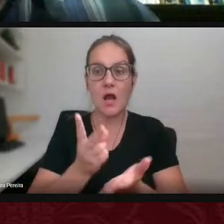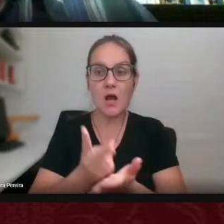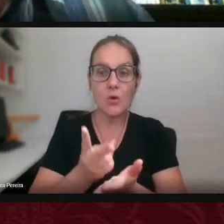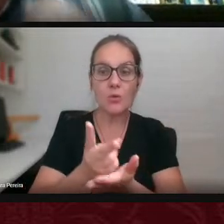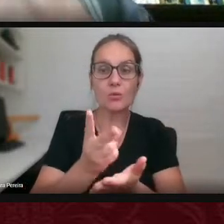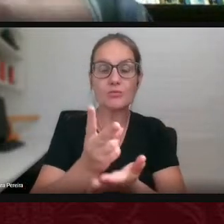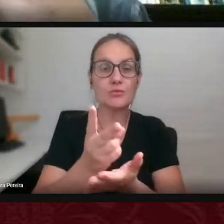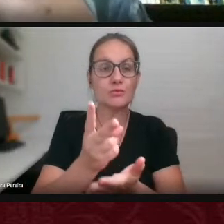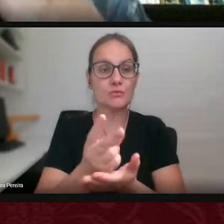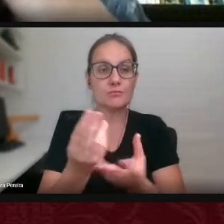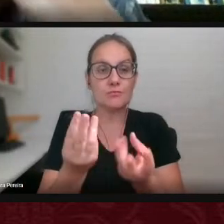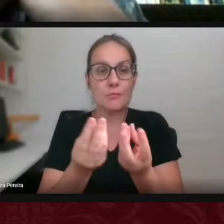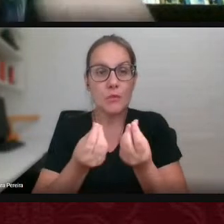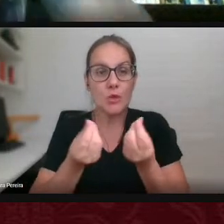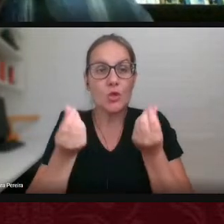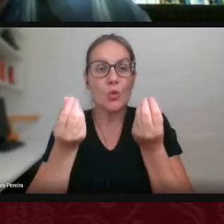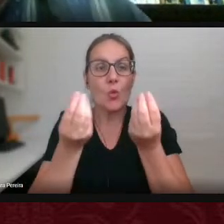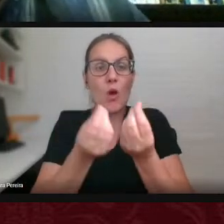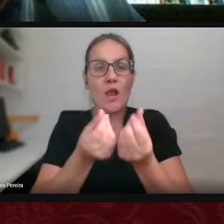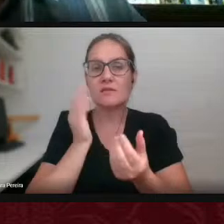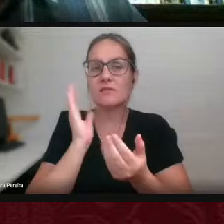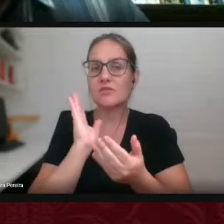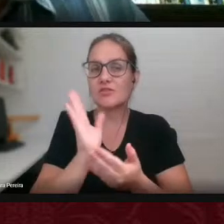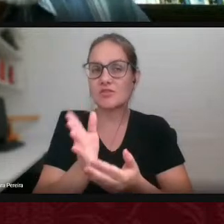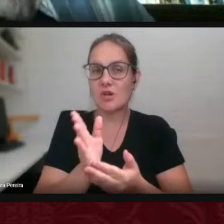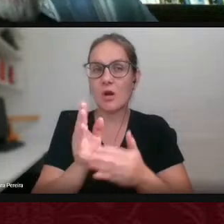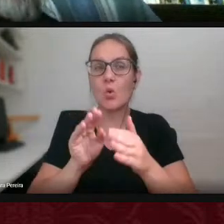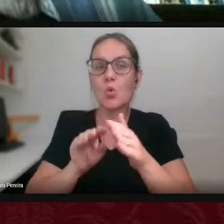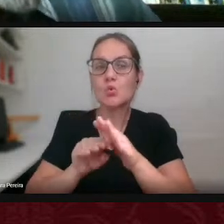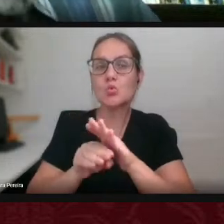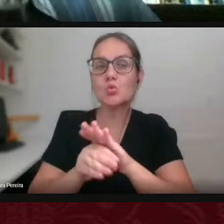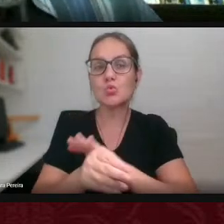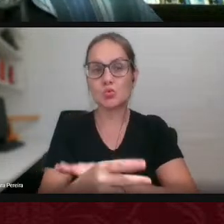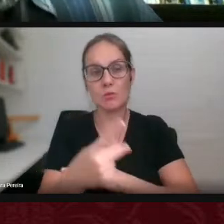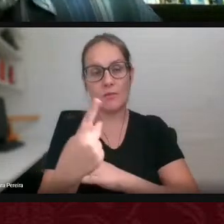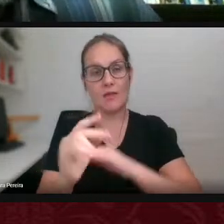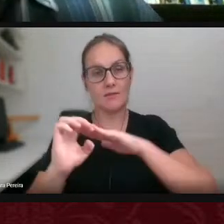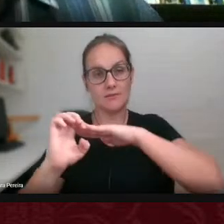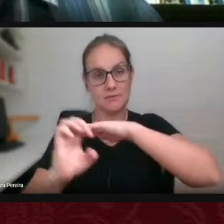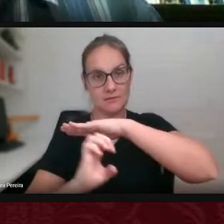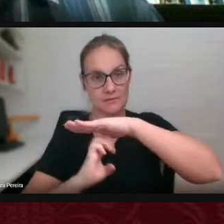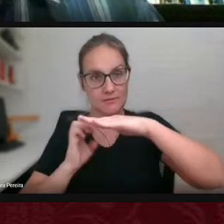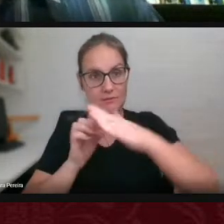dessa qualidade estabelecida, né? Então,